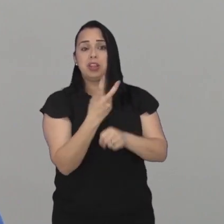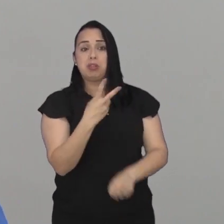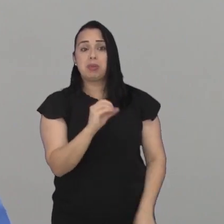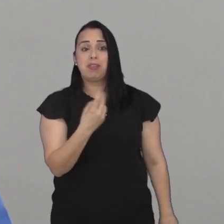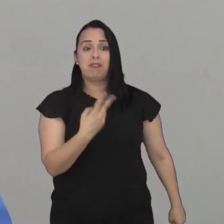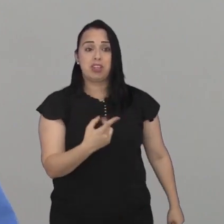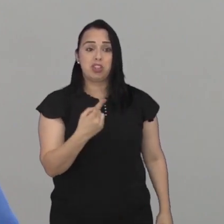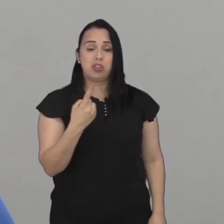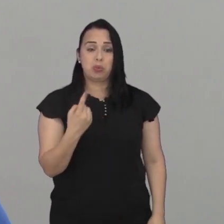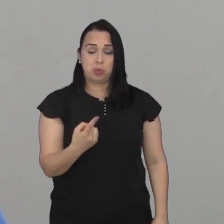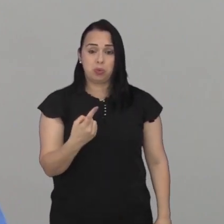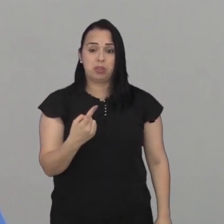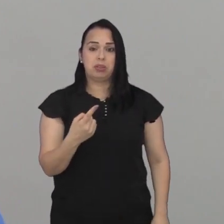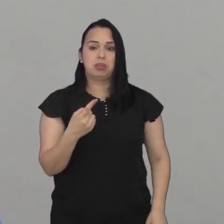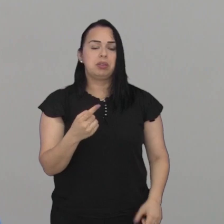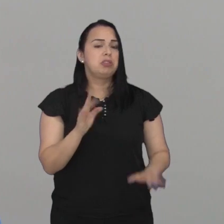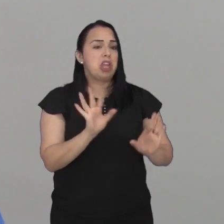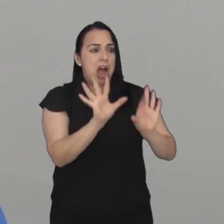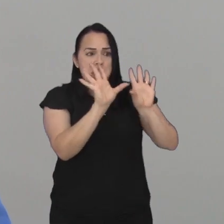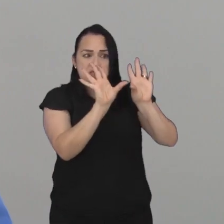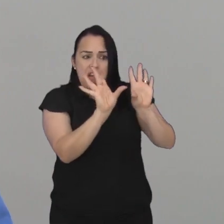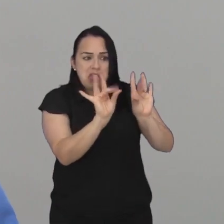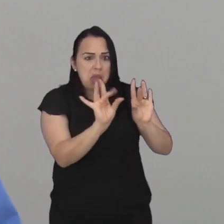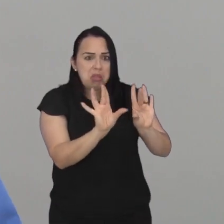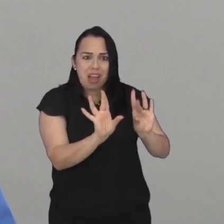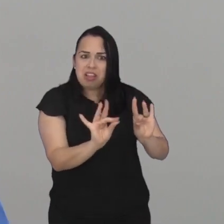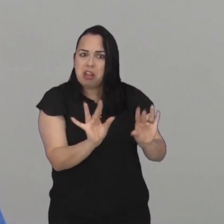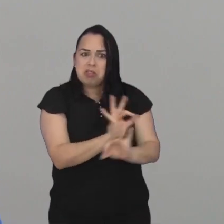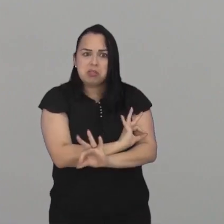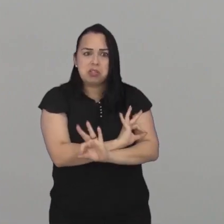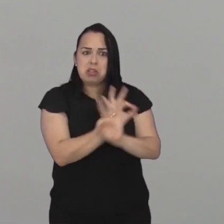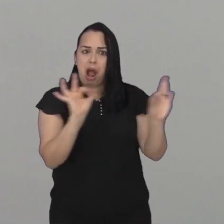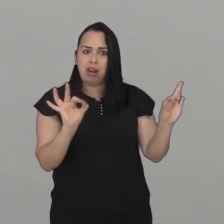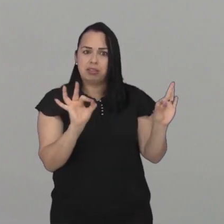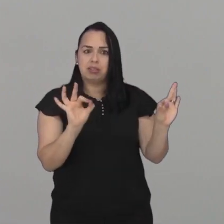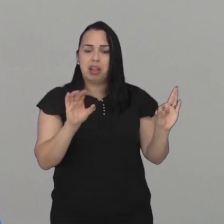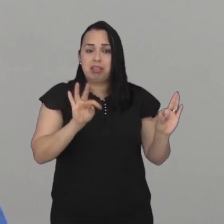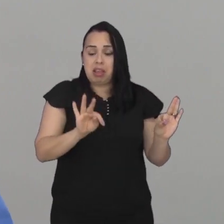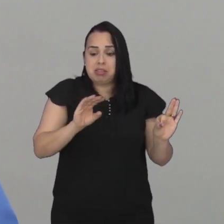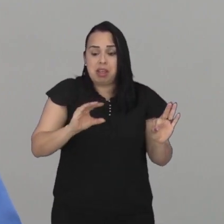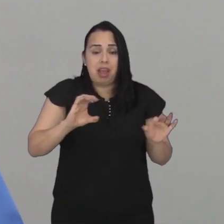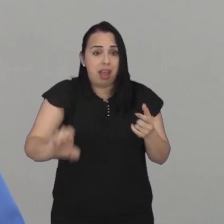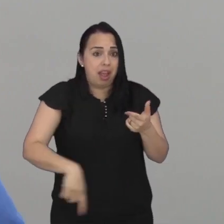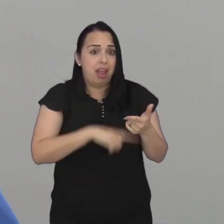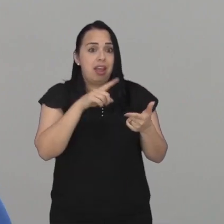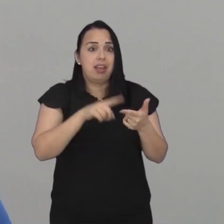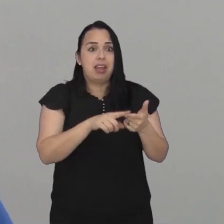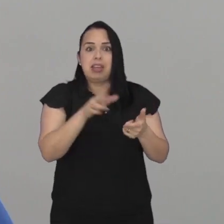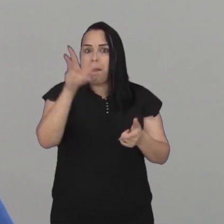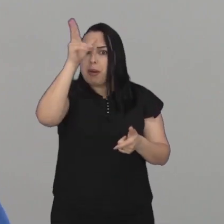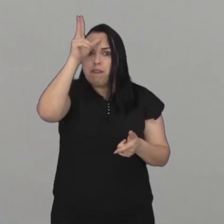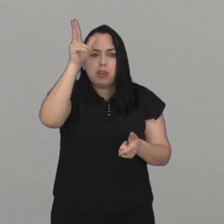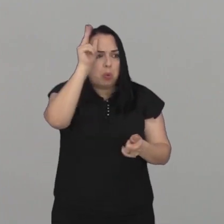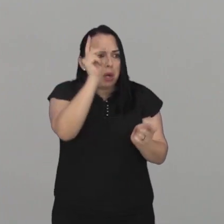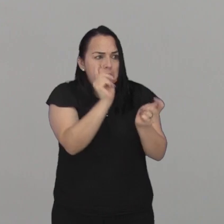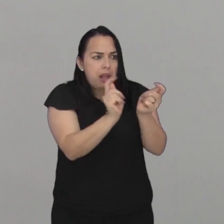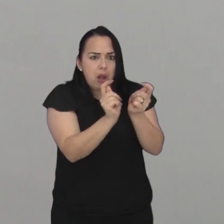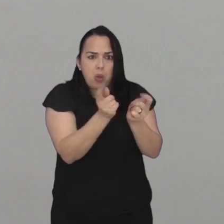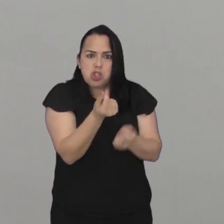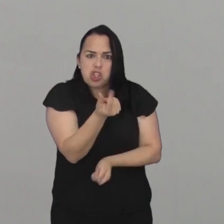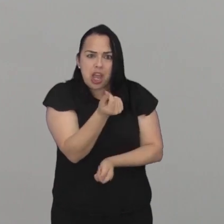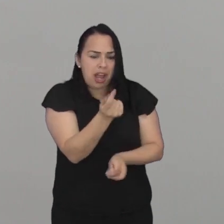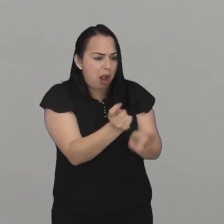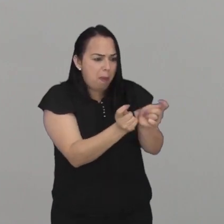2021. Por já estar muito bem declarada ali pelo Tribunal de Contas, a Prefeitura está muito bem controlada